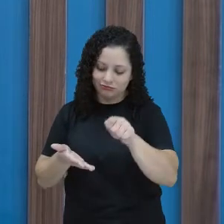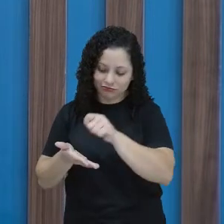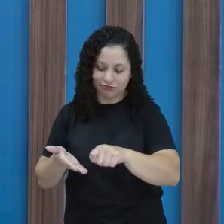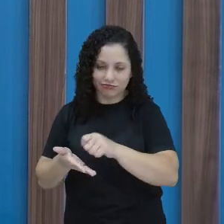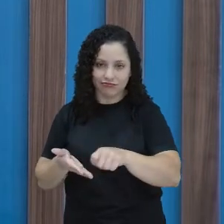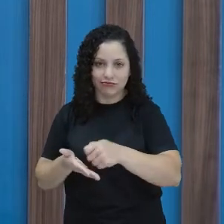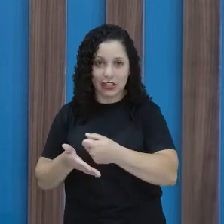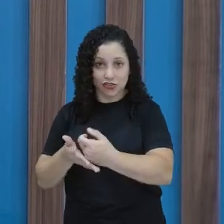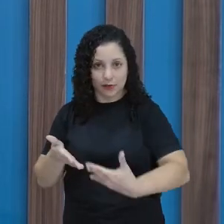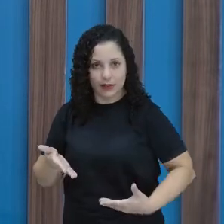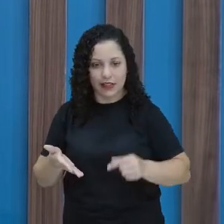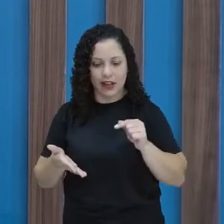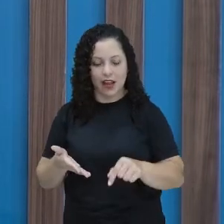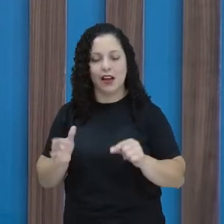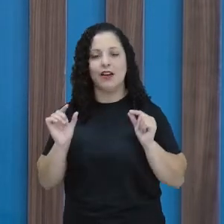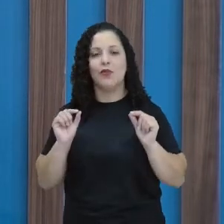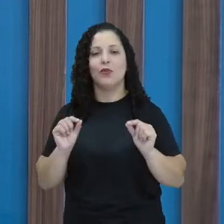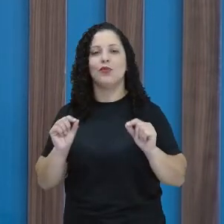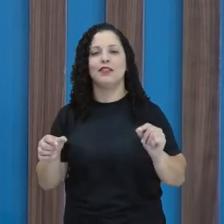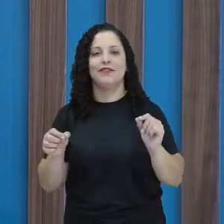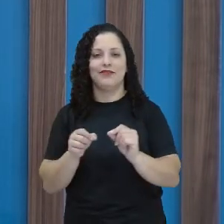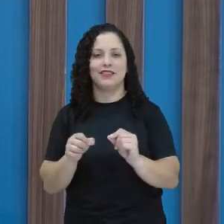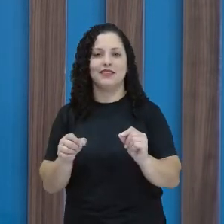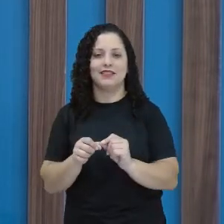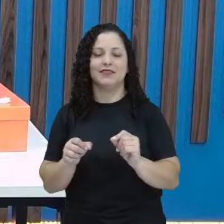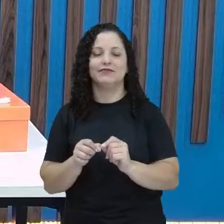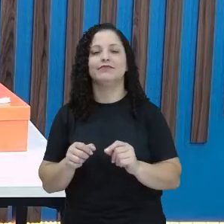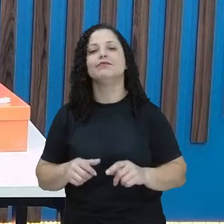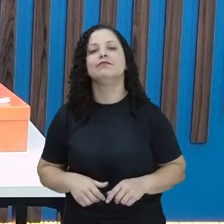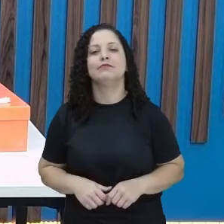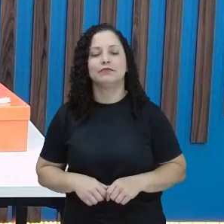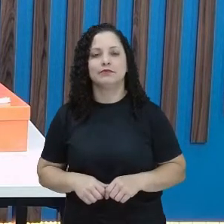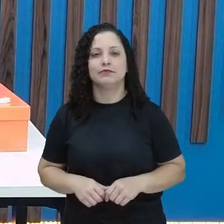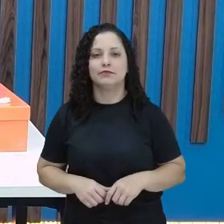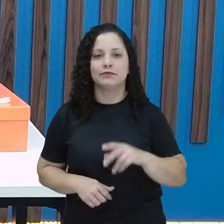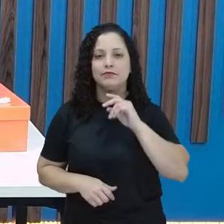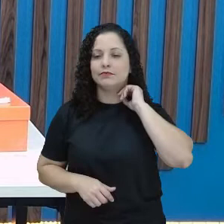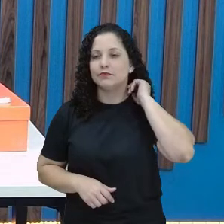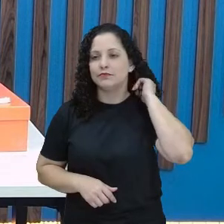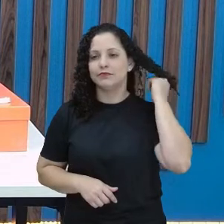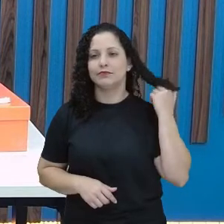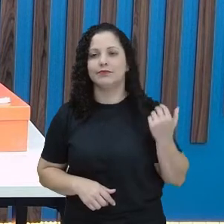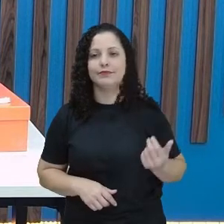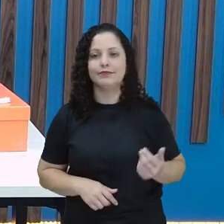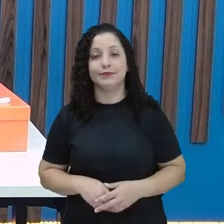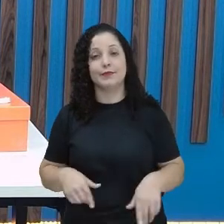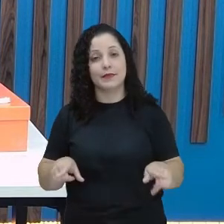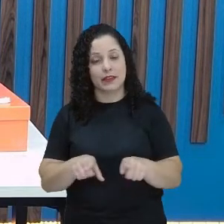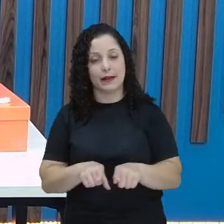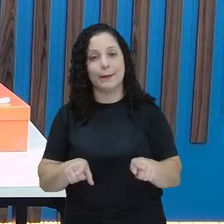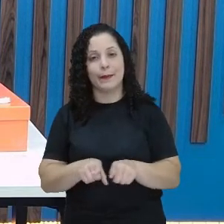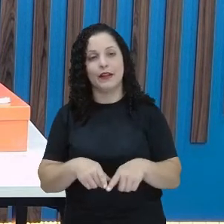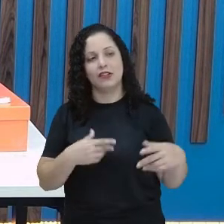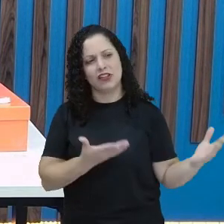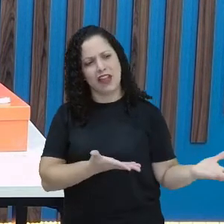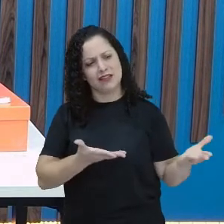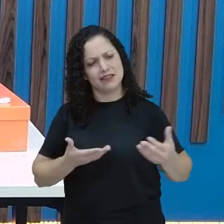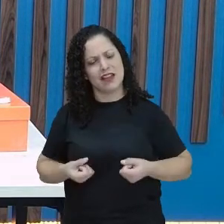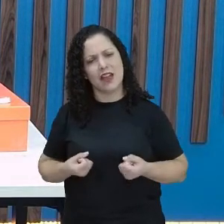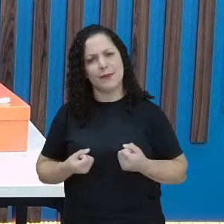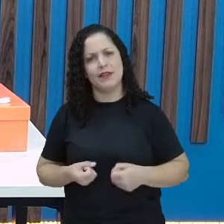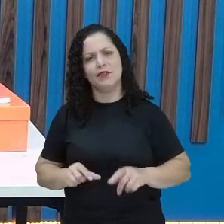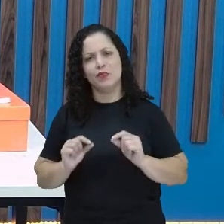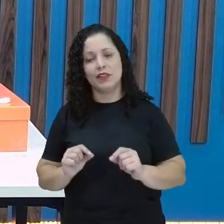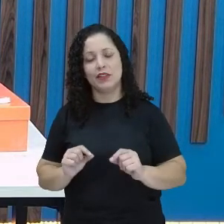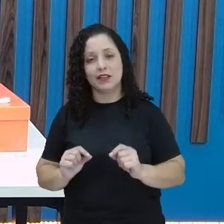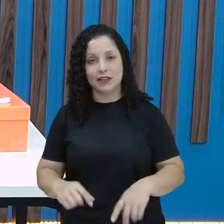é para fazer. É interessante isso. Inclusive, crianças, a gente recebe muito bilhete, não